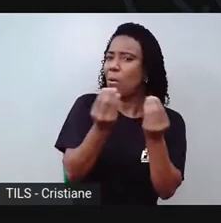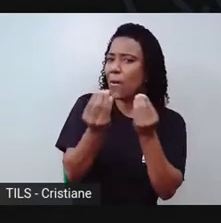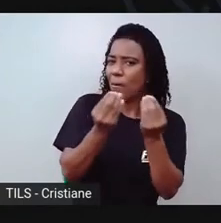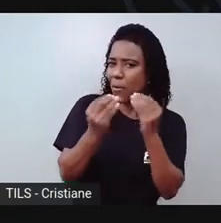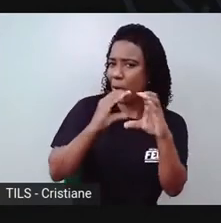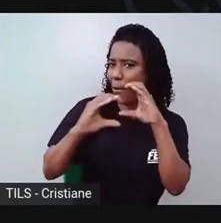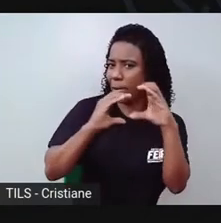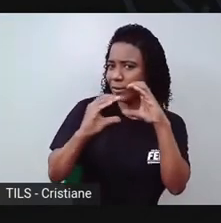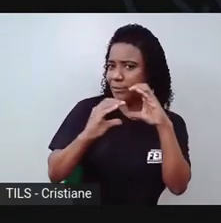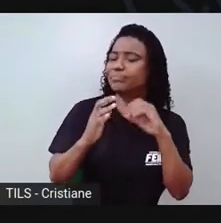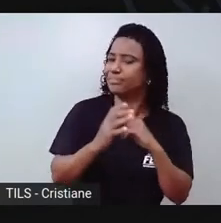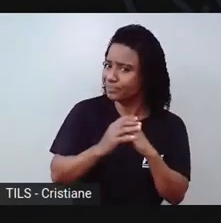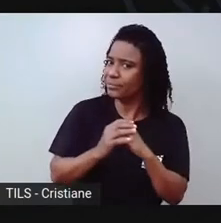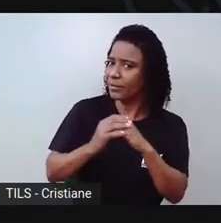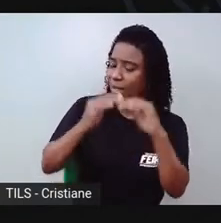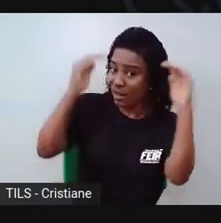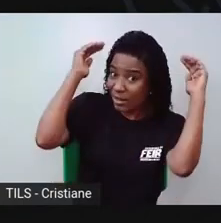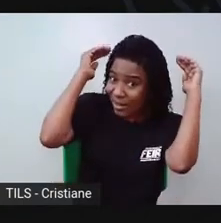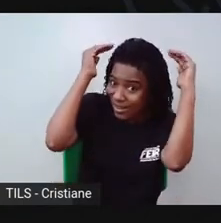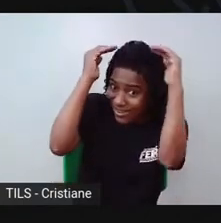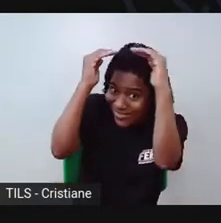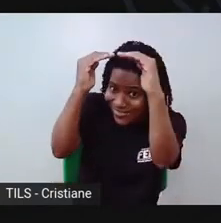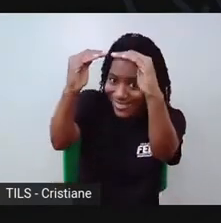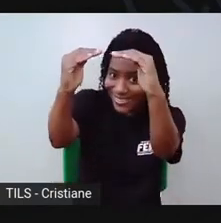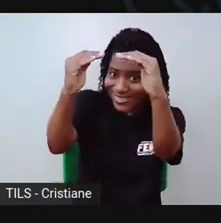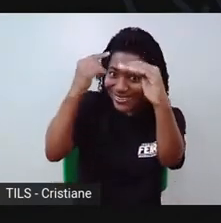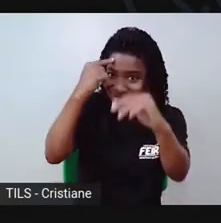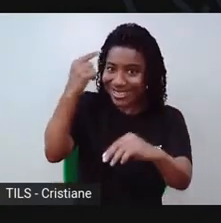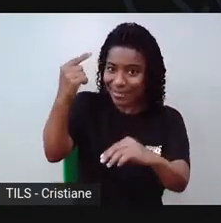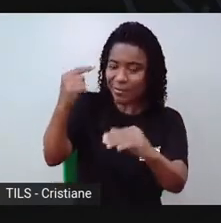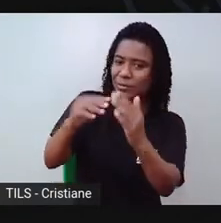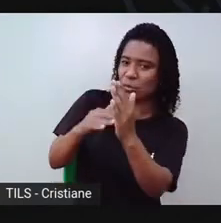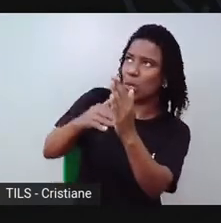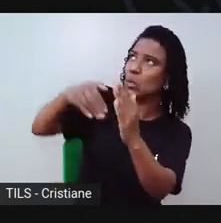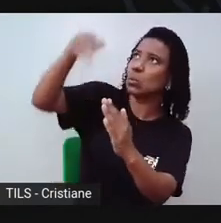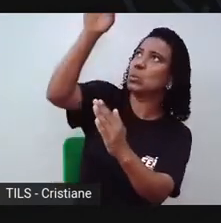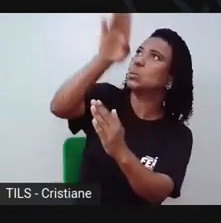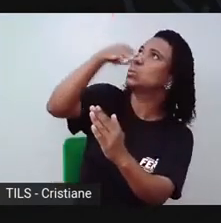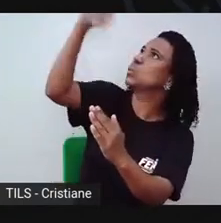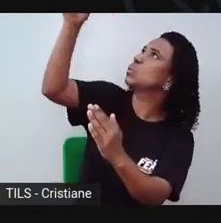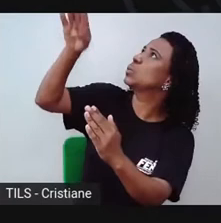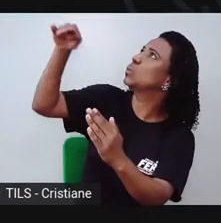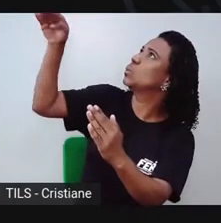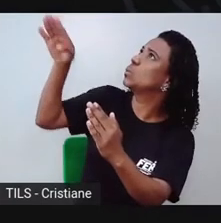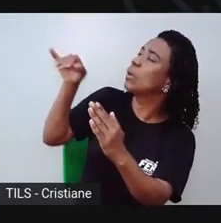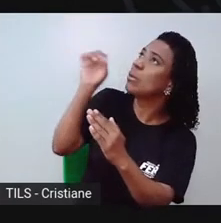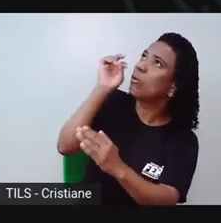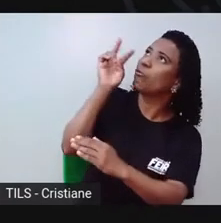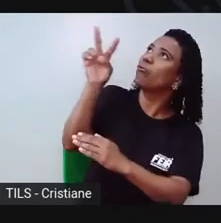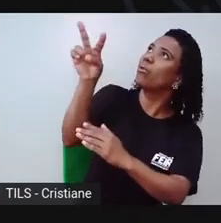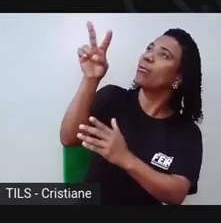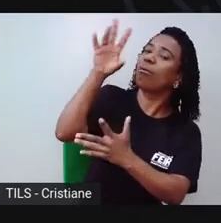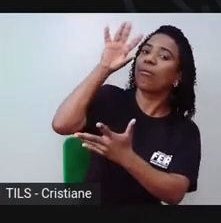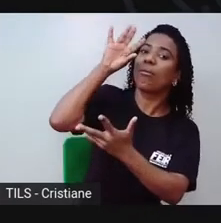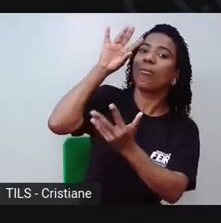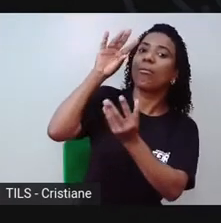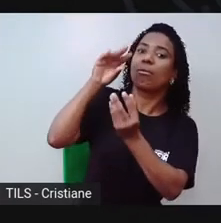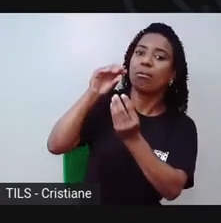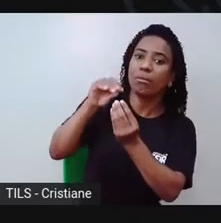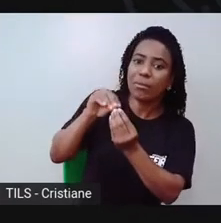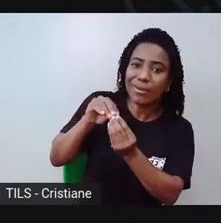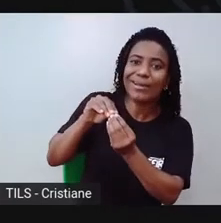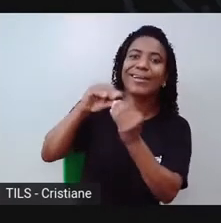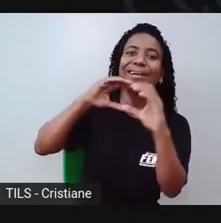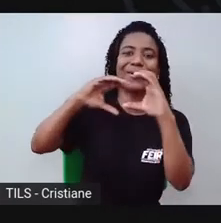da caverna, pra poder demonstrar alguma coisa, né? Pra gente. E também, a